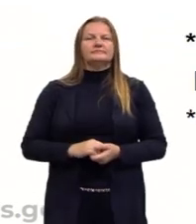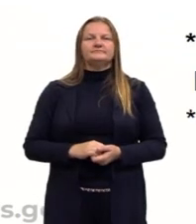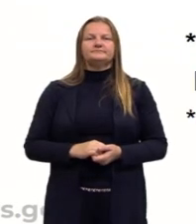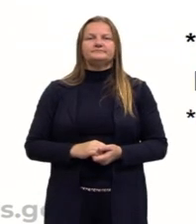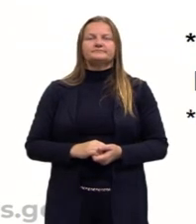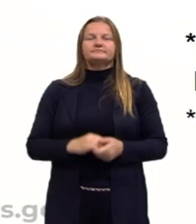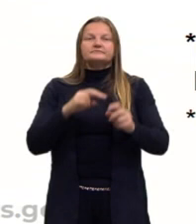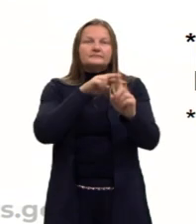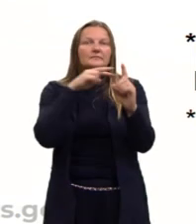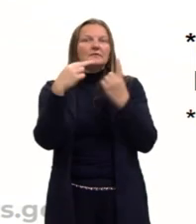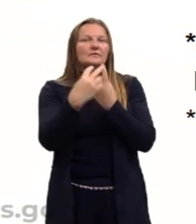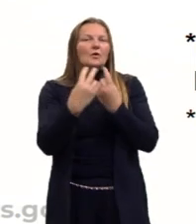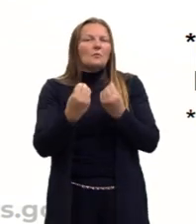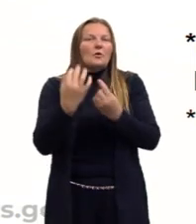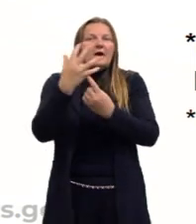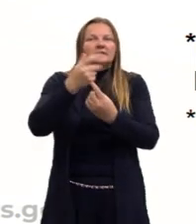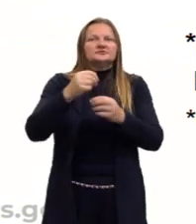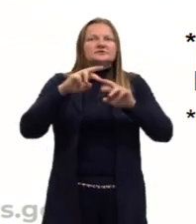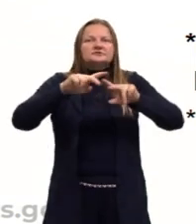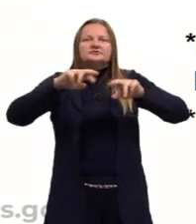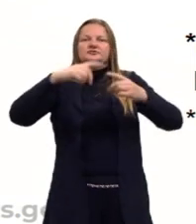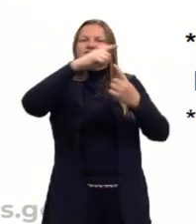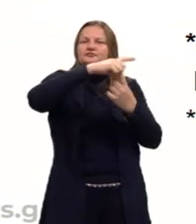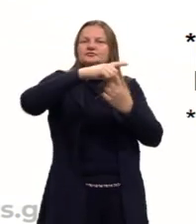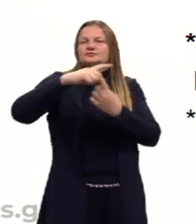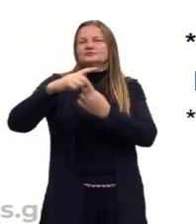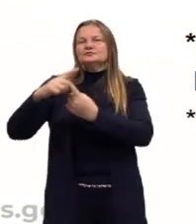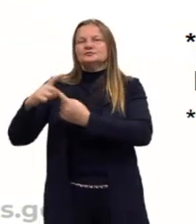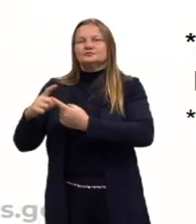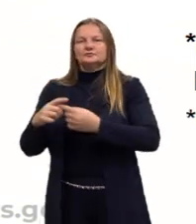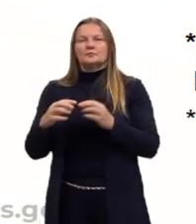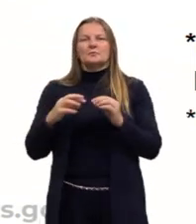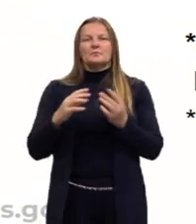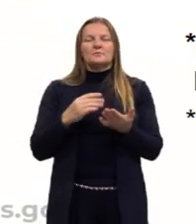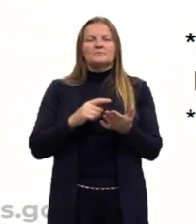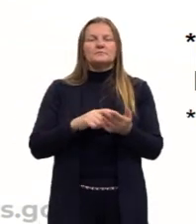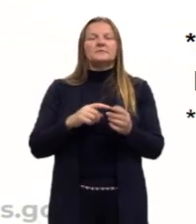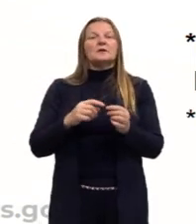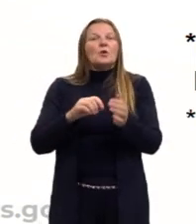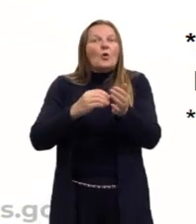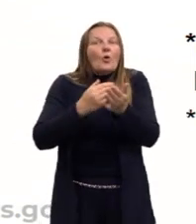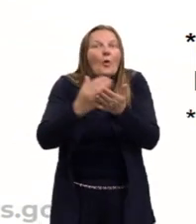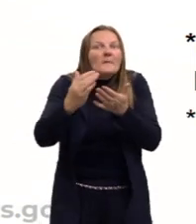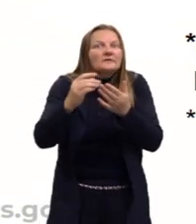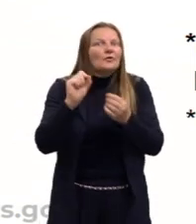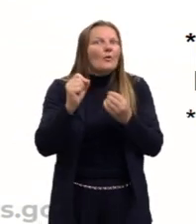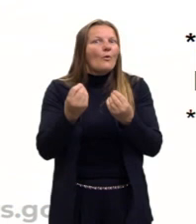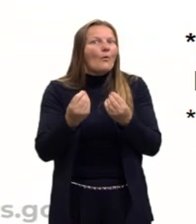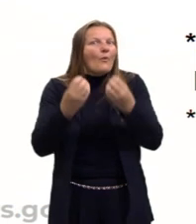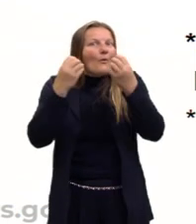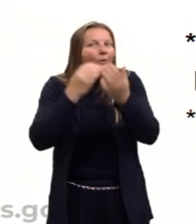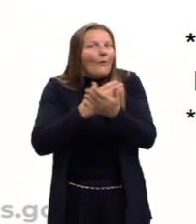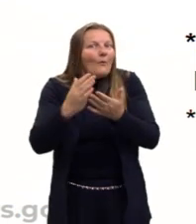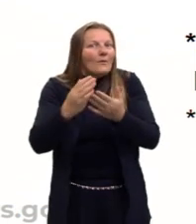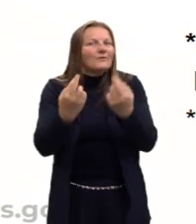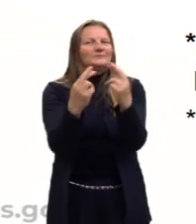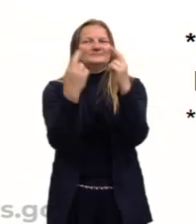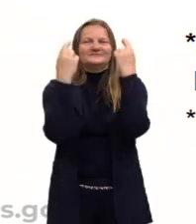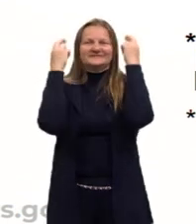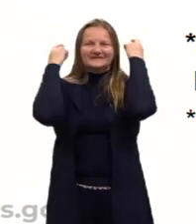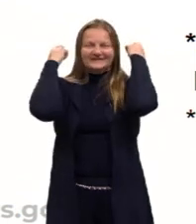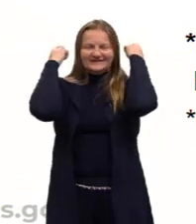de também como a arte se comporta. A arte, claro, começa com os nossos amigos gregos. Nós já vimos isso o tempo todo.